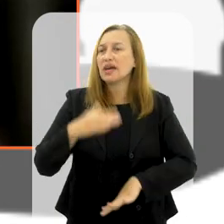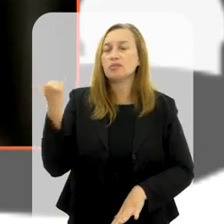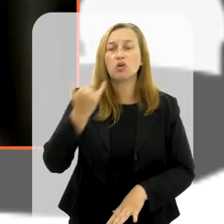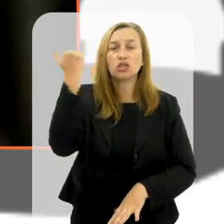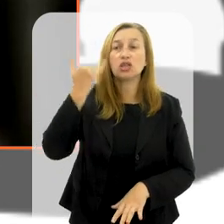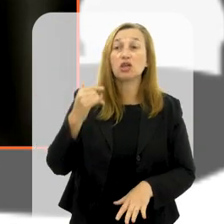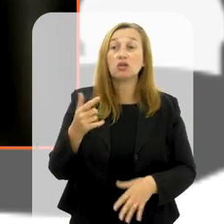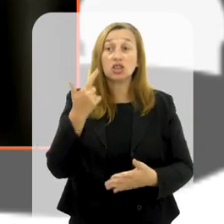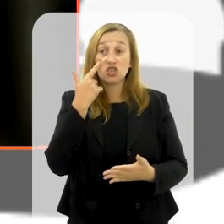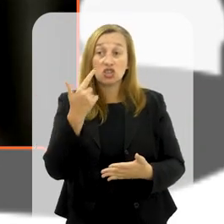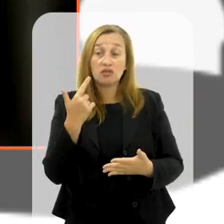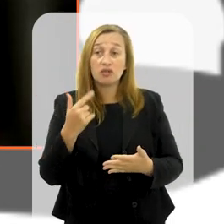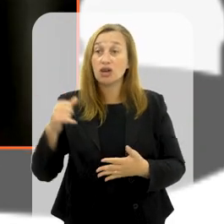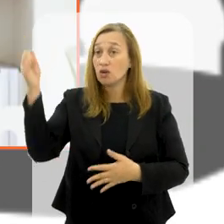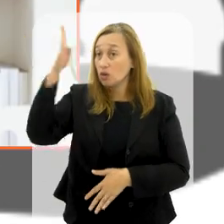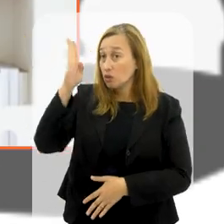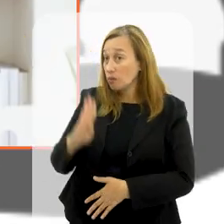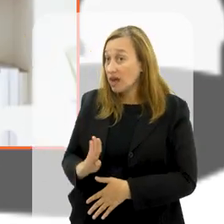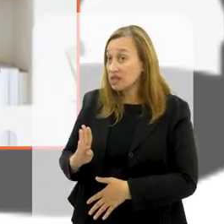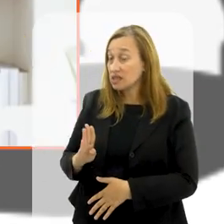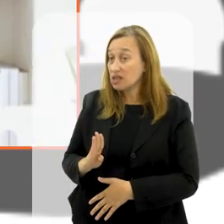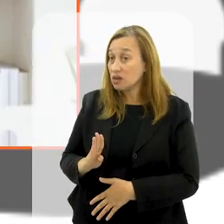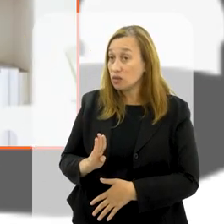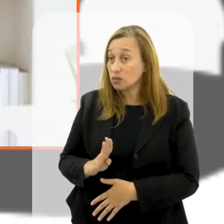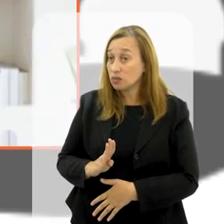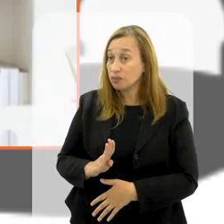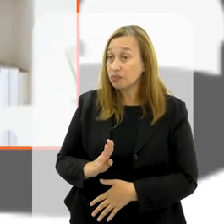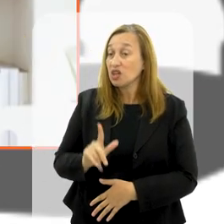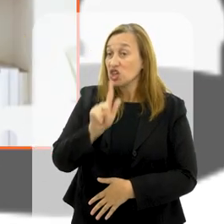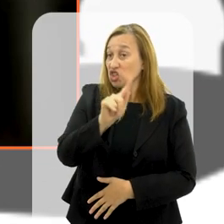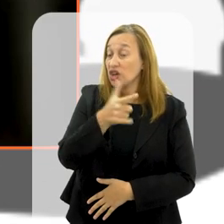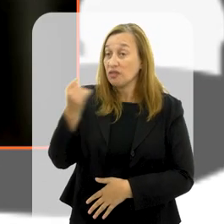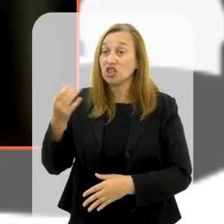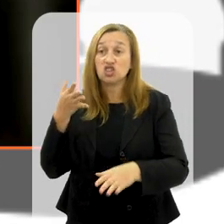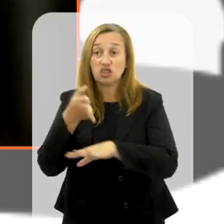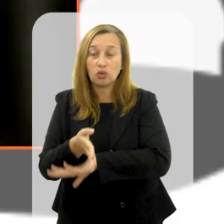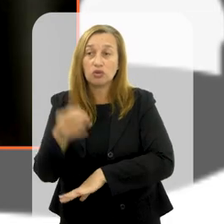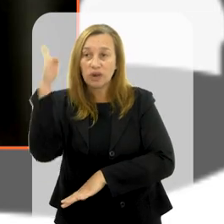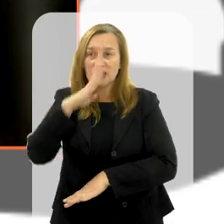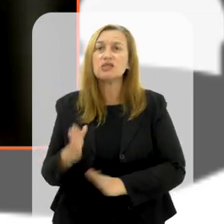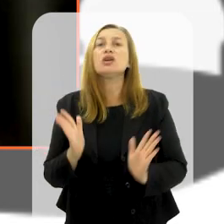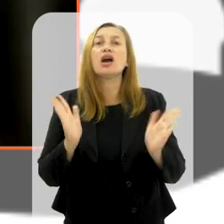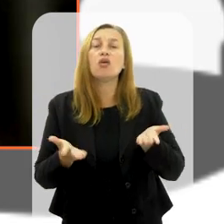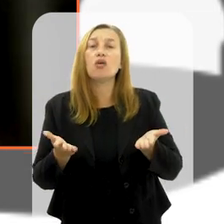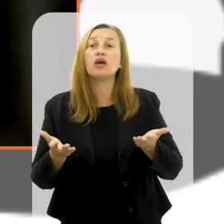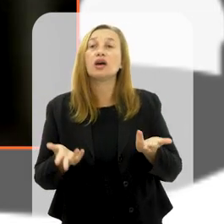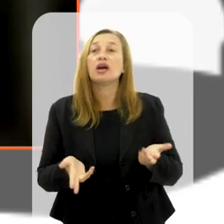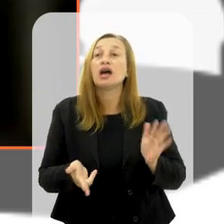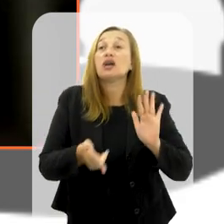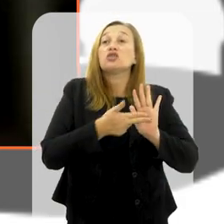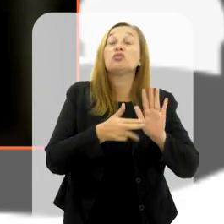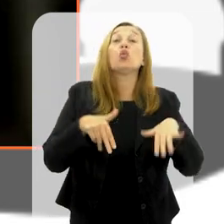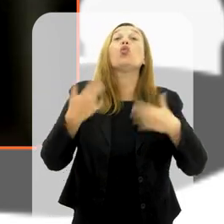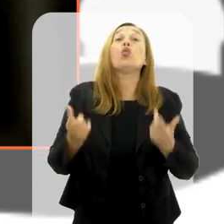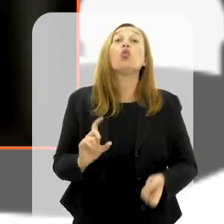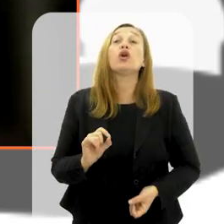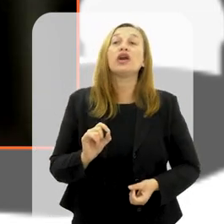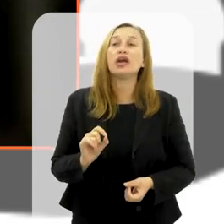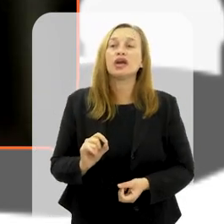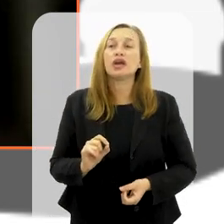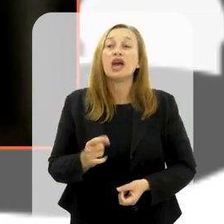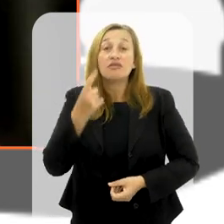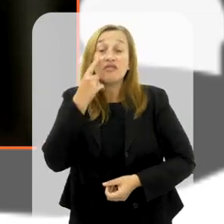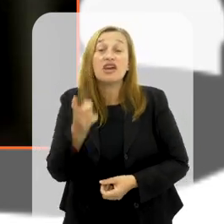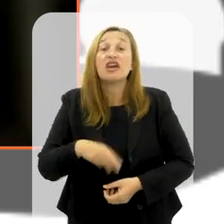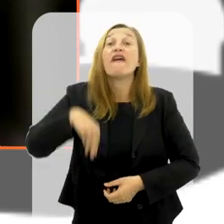mais importantes, e quando a gente vai então para o Brasil, quando a gente coloca o G20 chegou no Brasil e agora o Brasil assumiu o que é